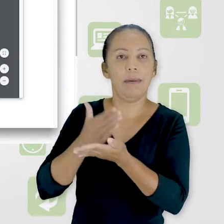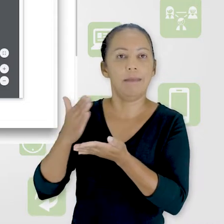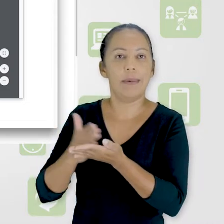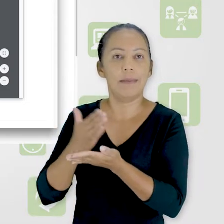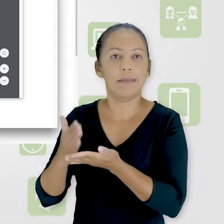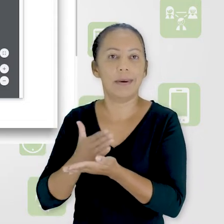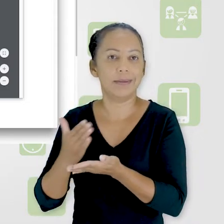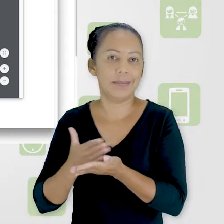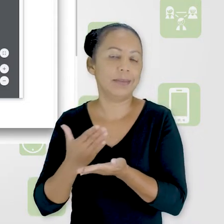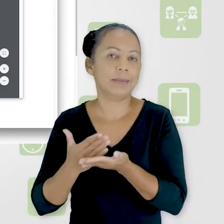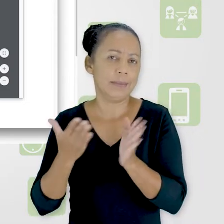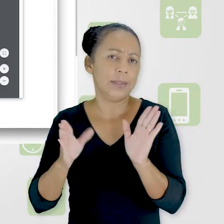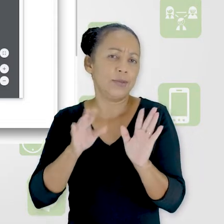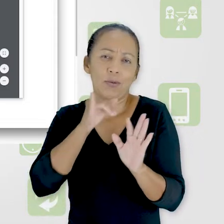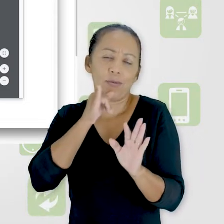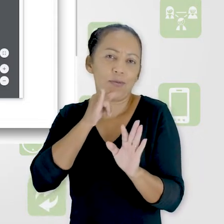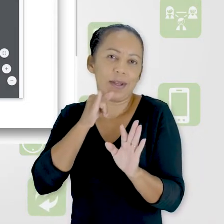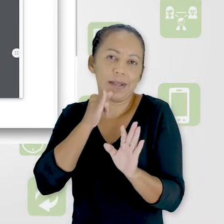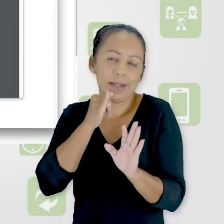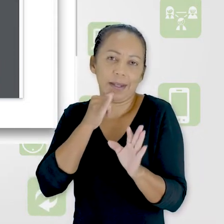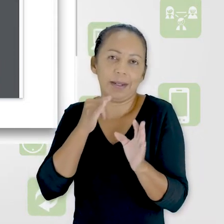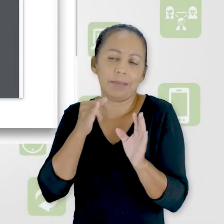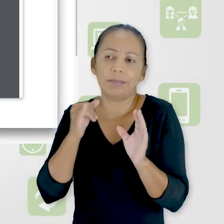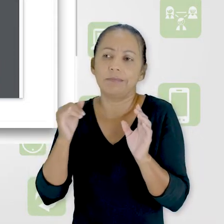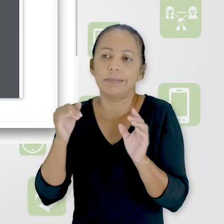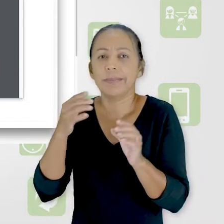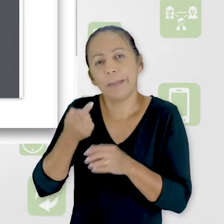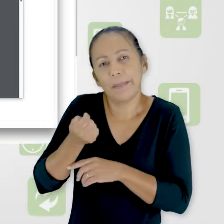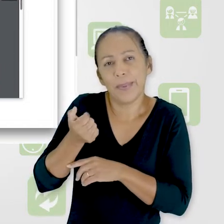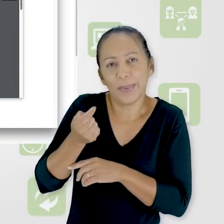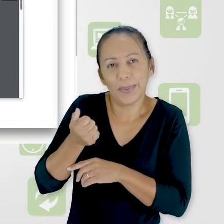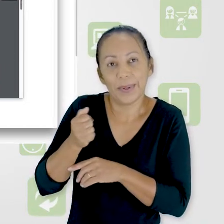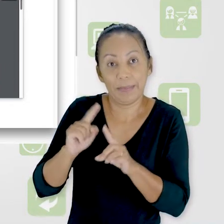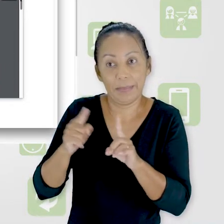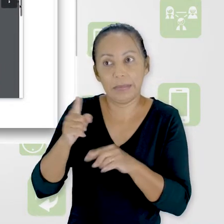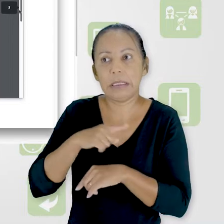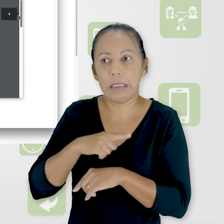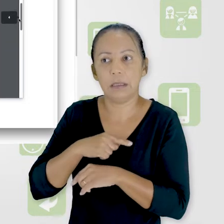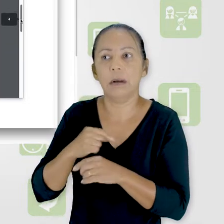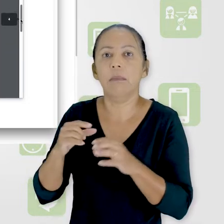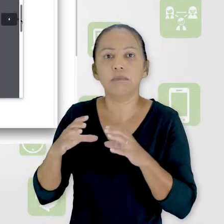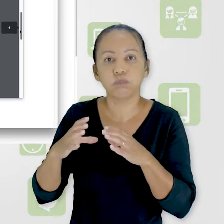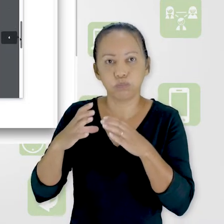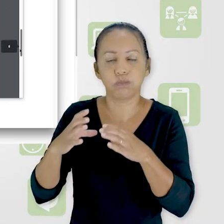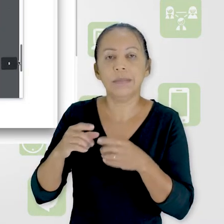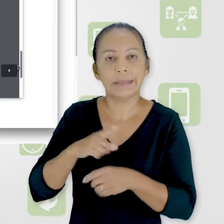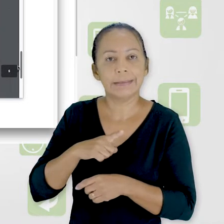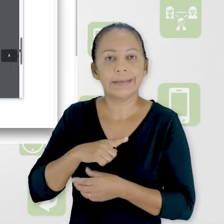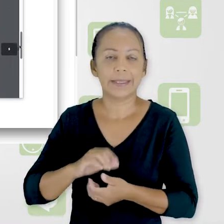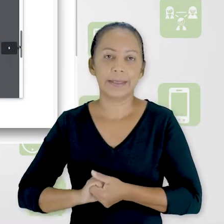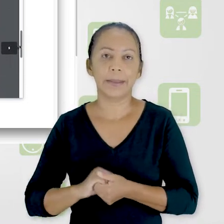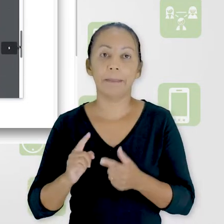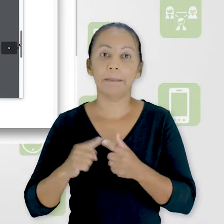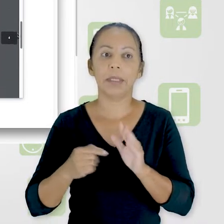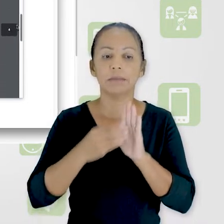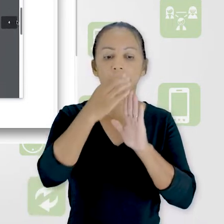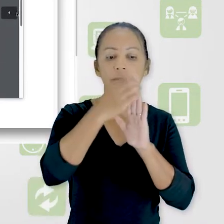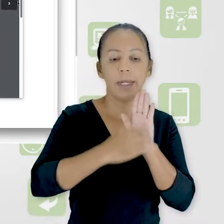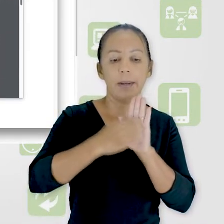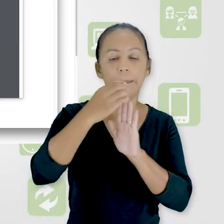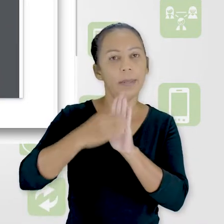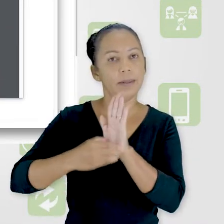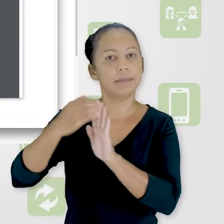vem separado. É claro que esse é um livro de exemplo, é pequeno, você vai se deparar com livros maiores, e aí cada capítulo vem já separado,